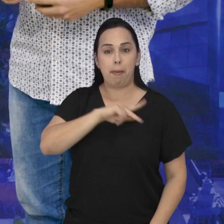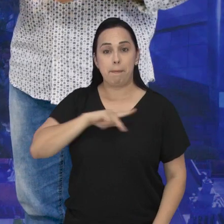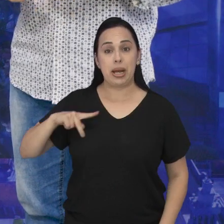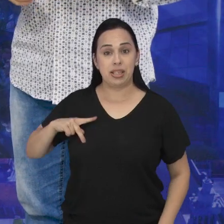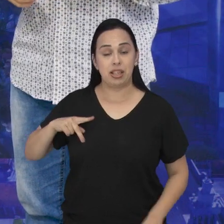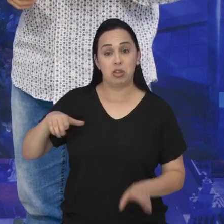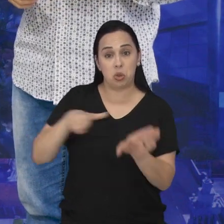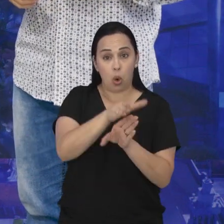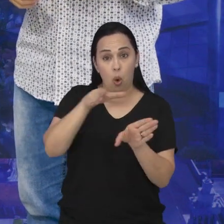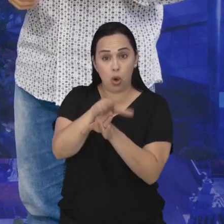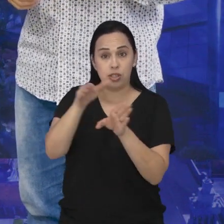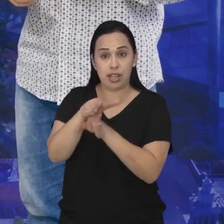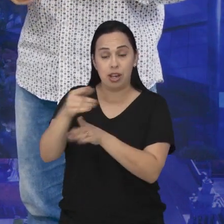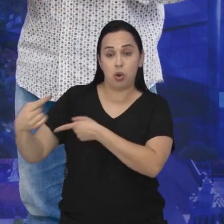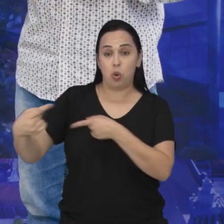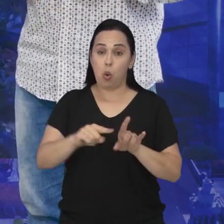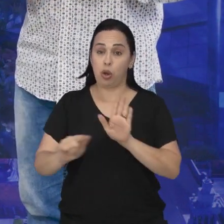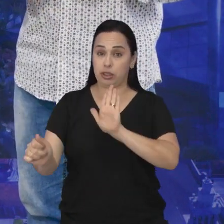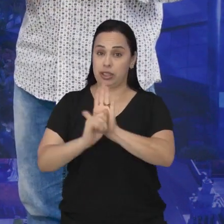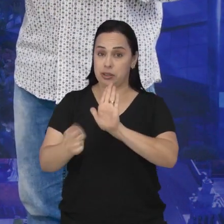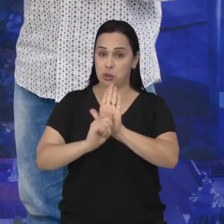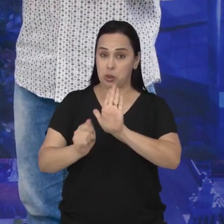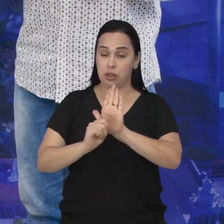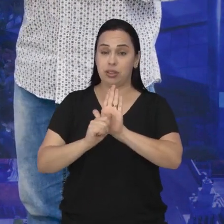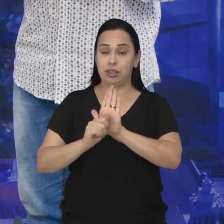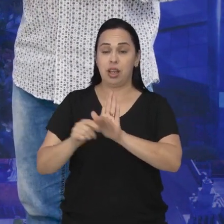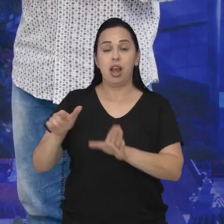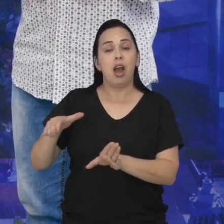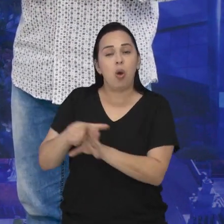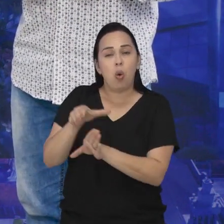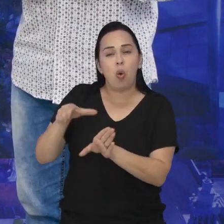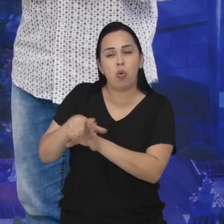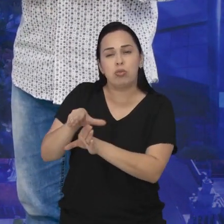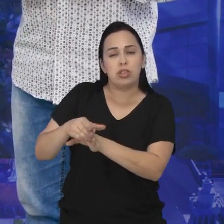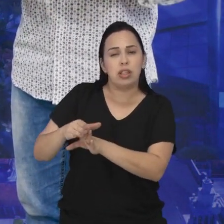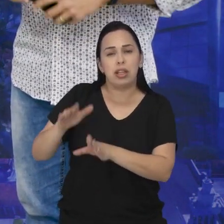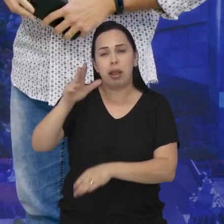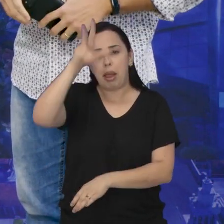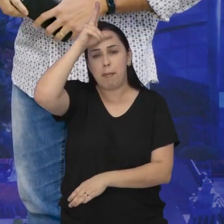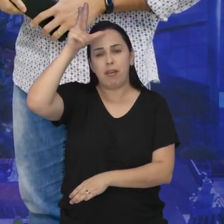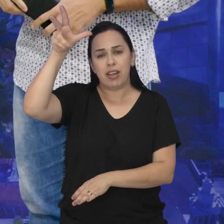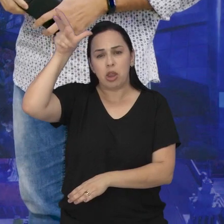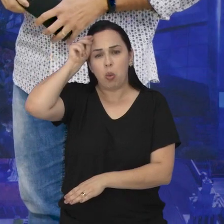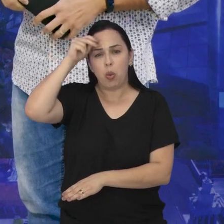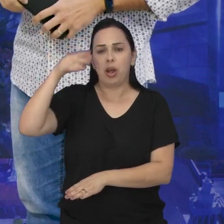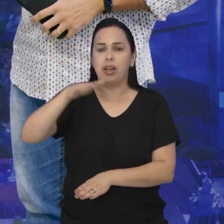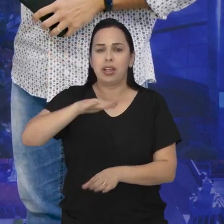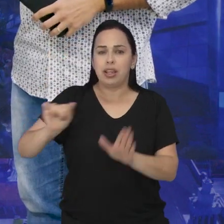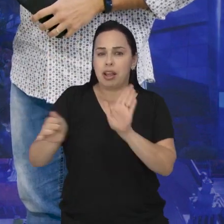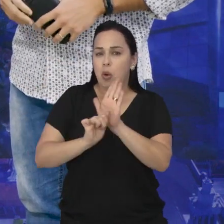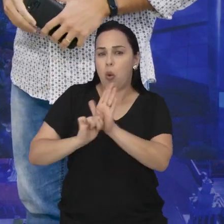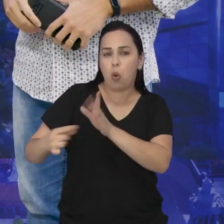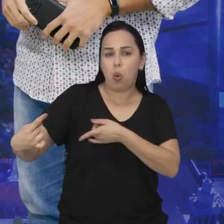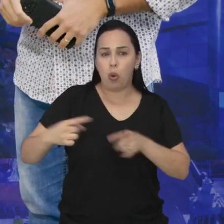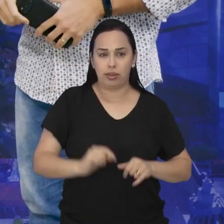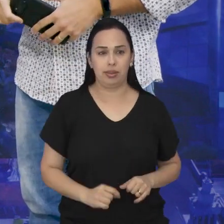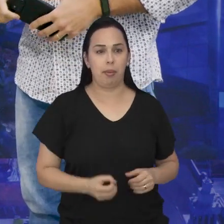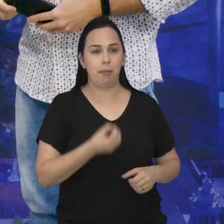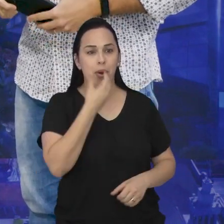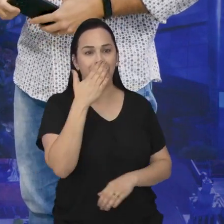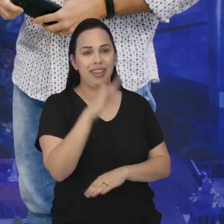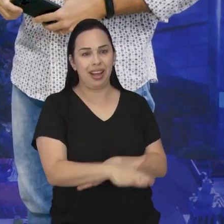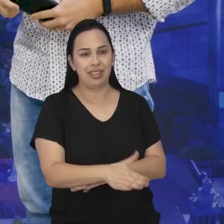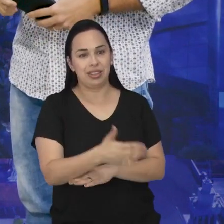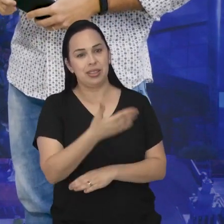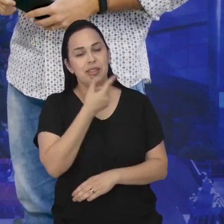presidente do Comade, que é o Conselho Municipal de Atenção às Drogas. Boa tarde. Boa